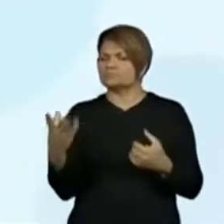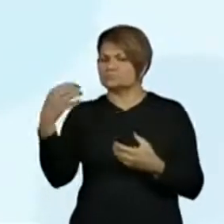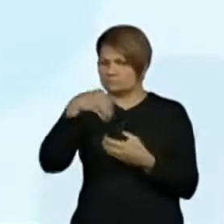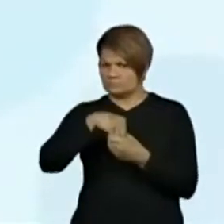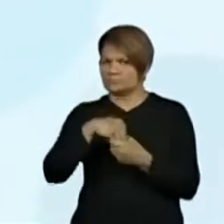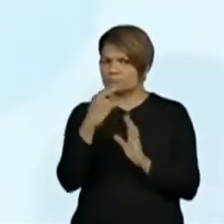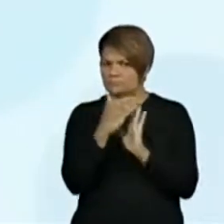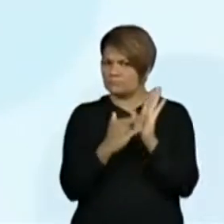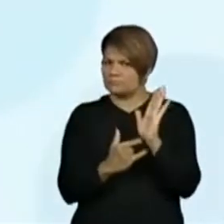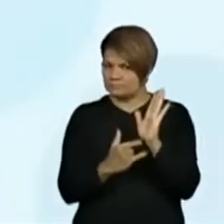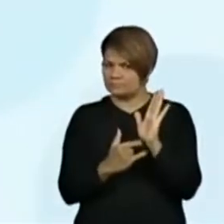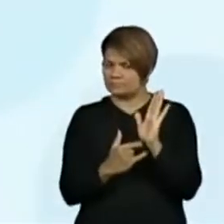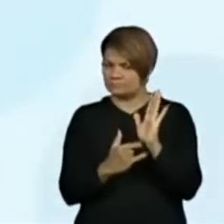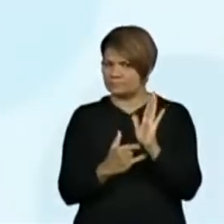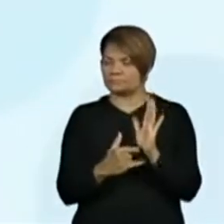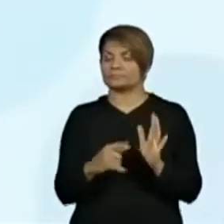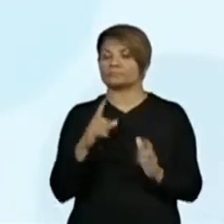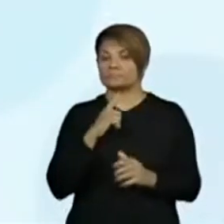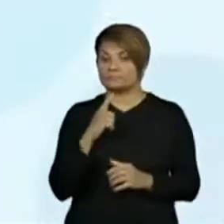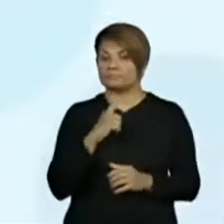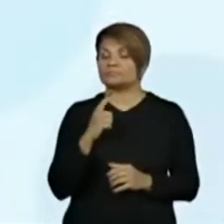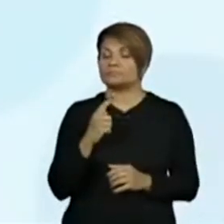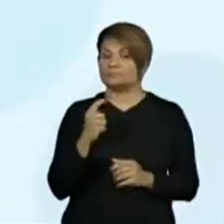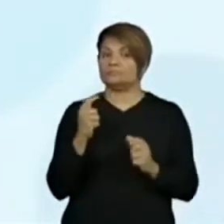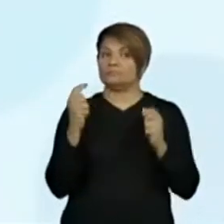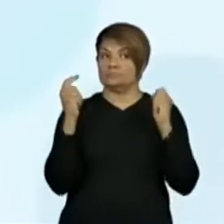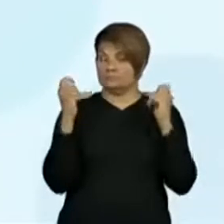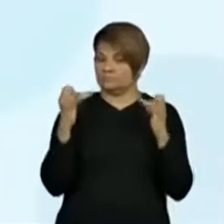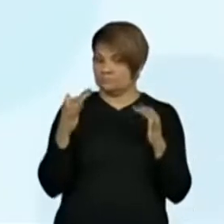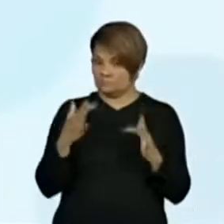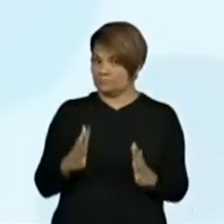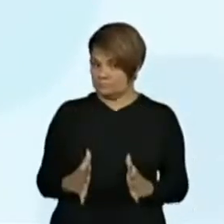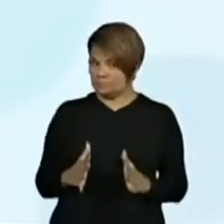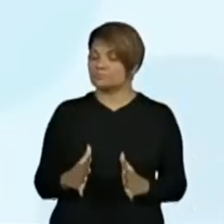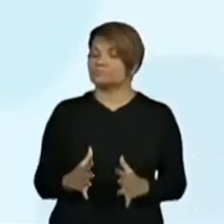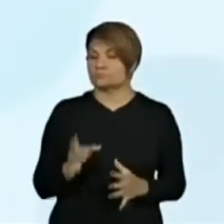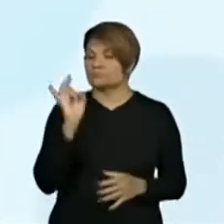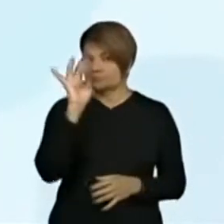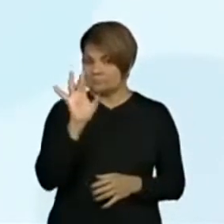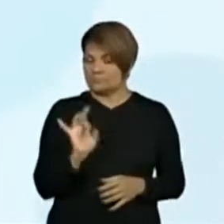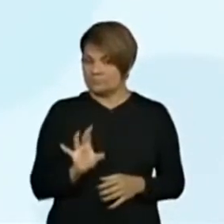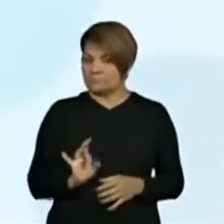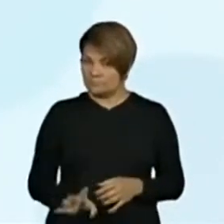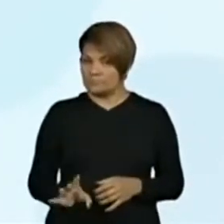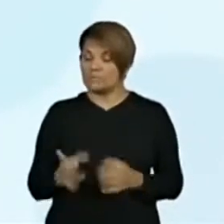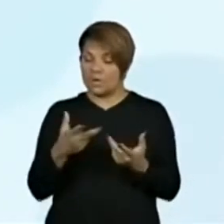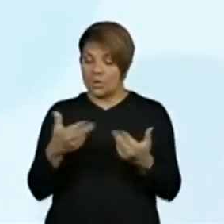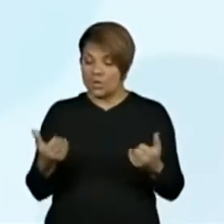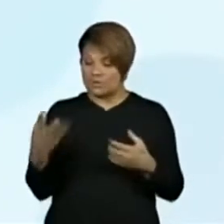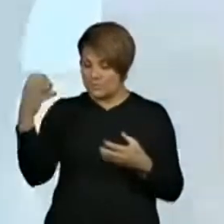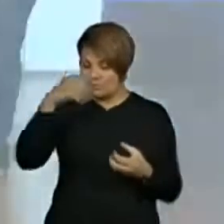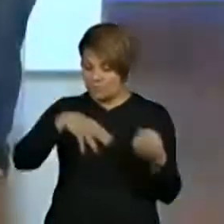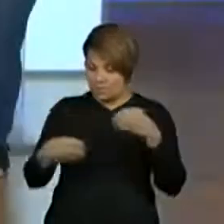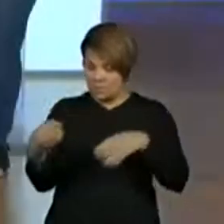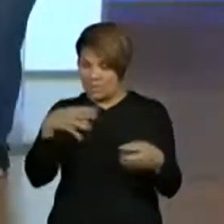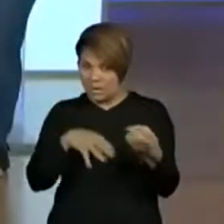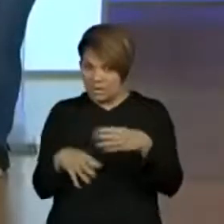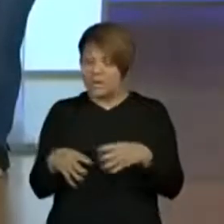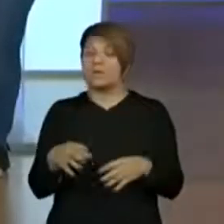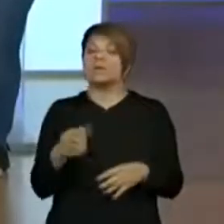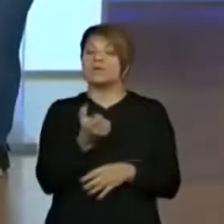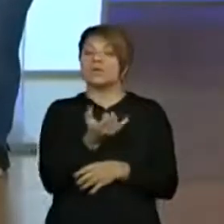lista, né? Com a descrição de cada ingrediente e a quantidade que a gente vai precisar usar. Certo?